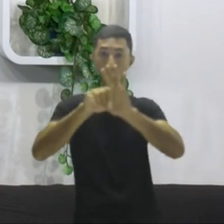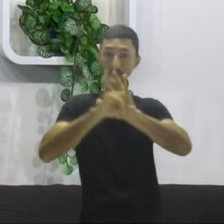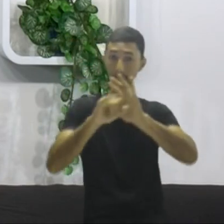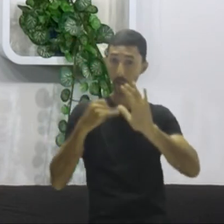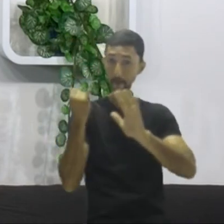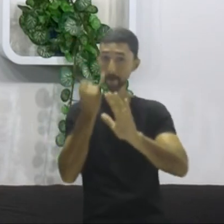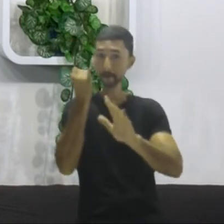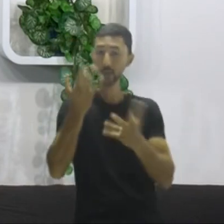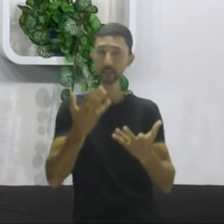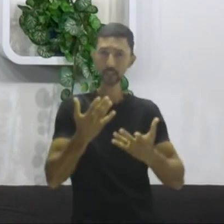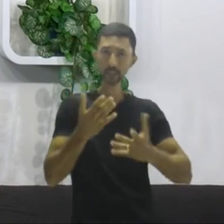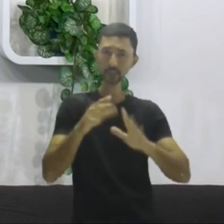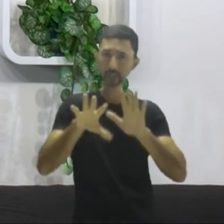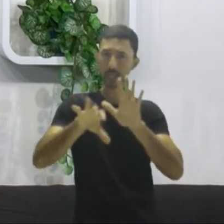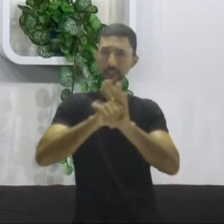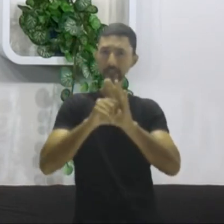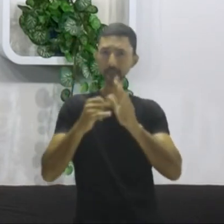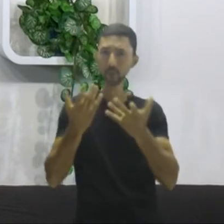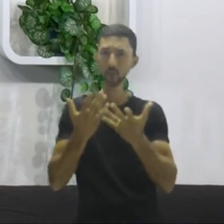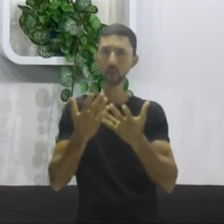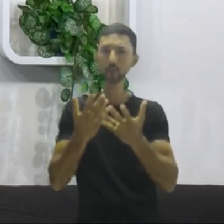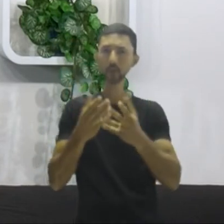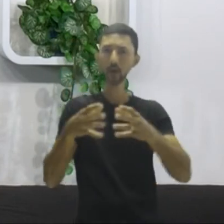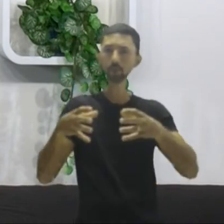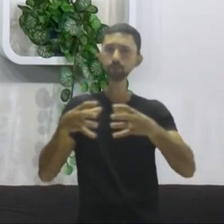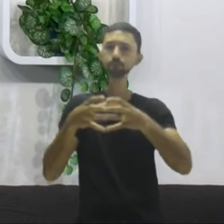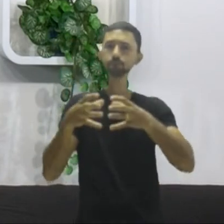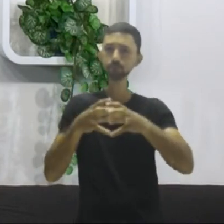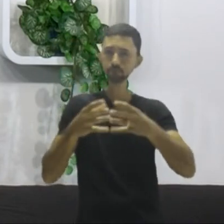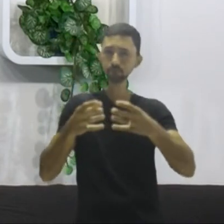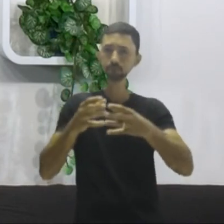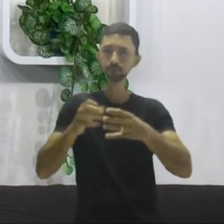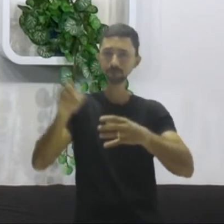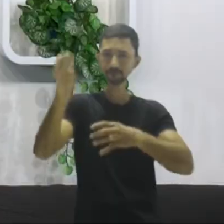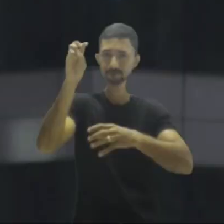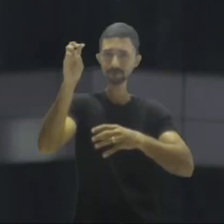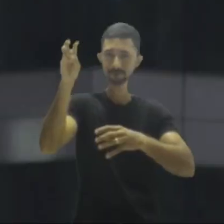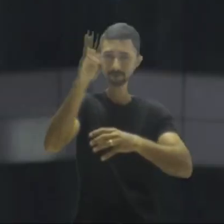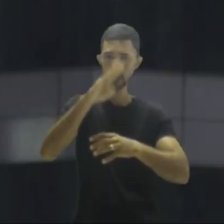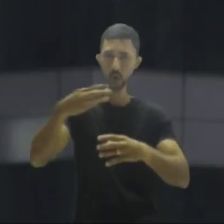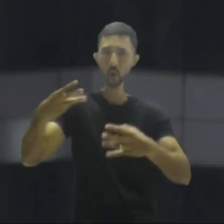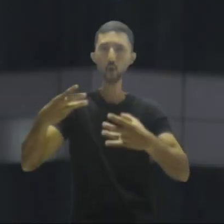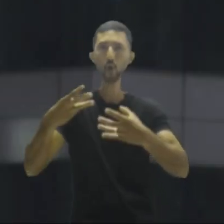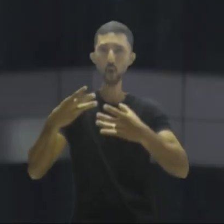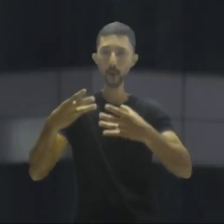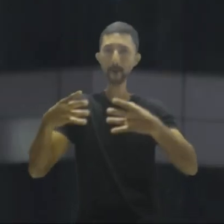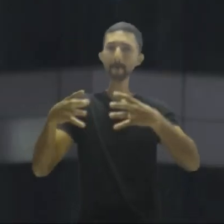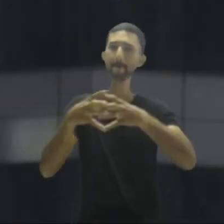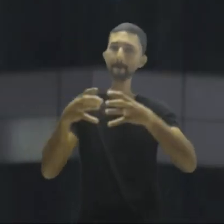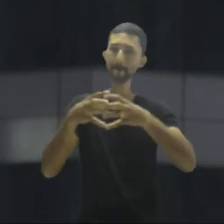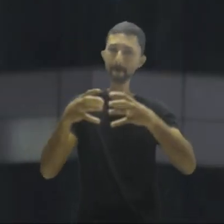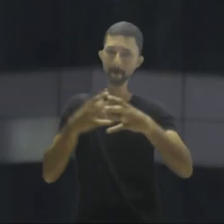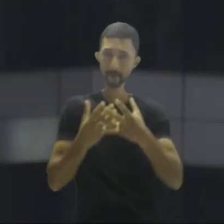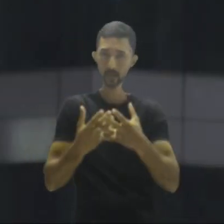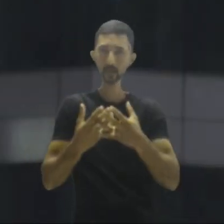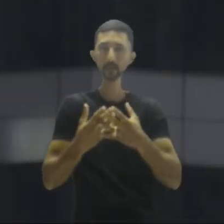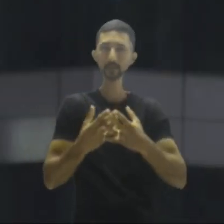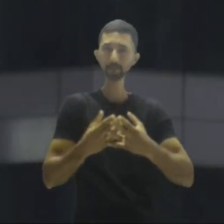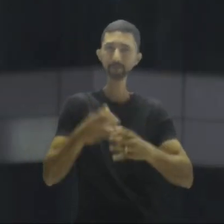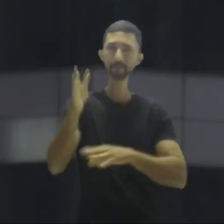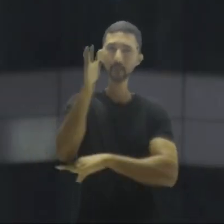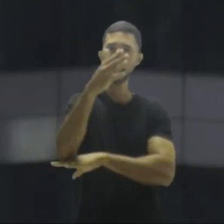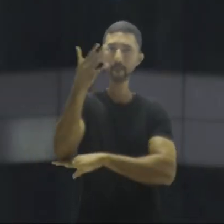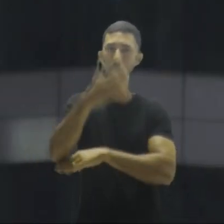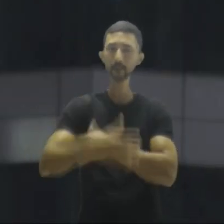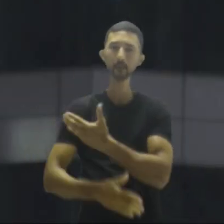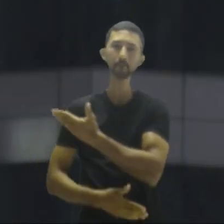importante, o símbolo da União Europeia, esse símbolo, essa bandeira, que nada mais é do que a